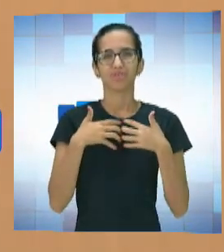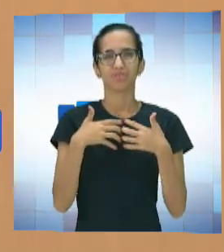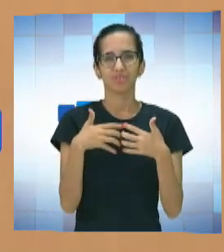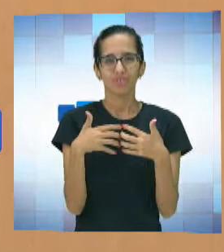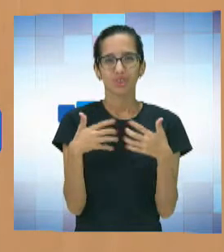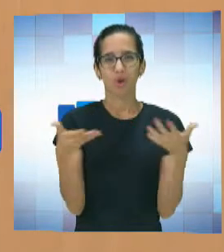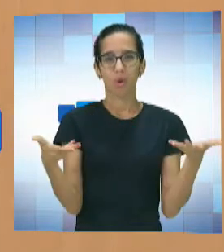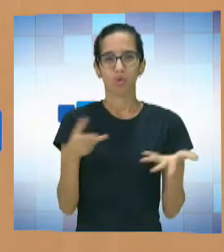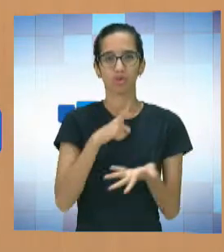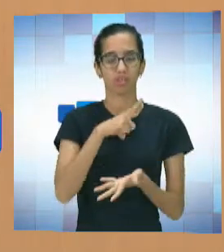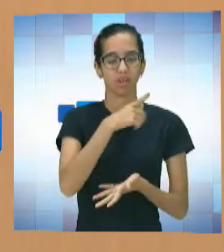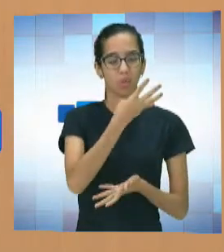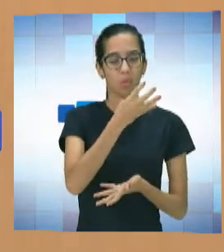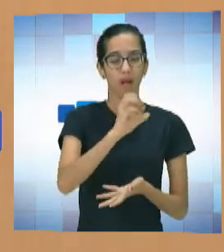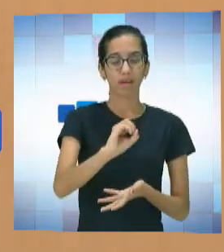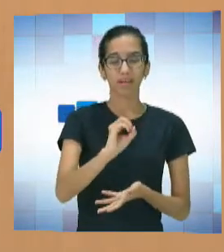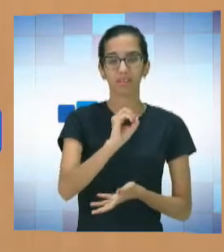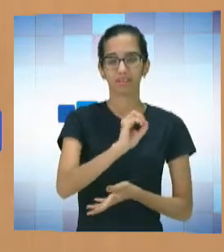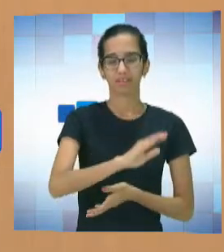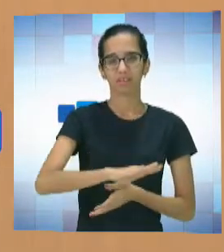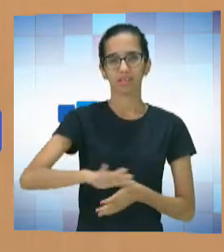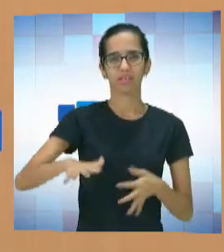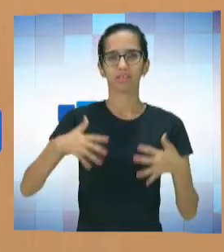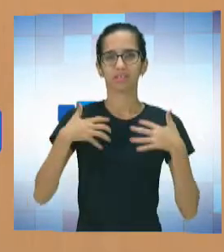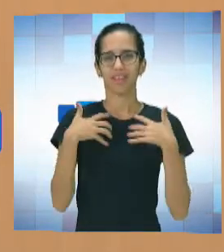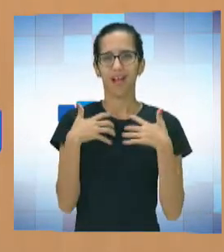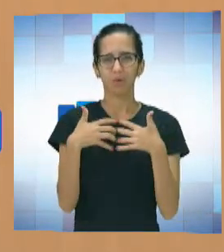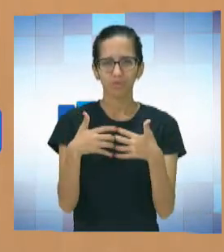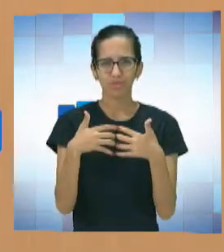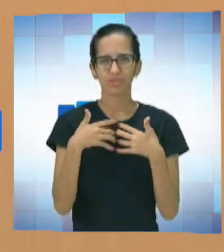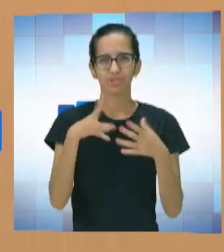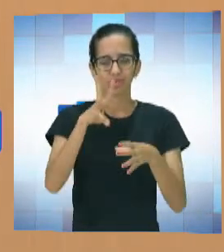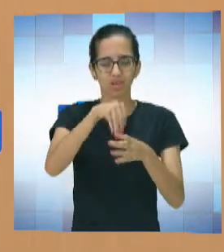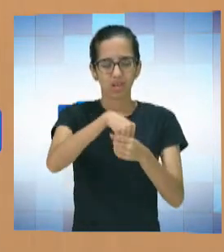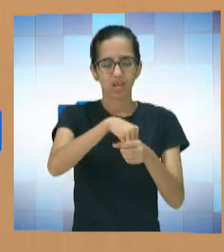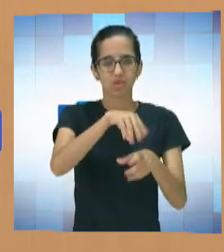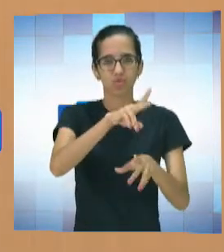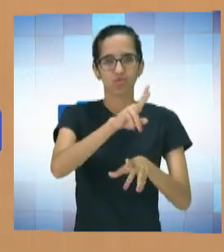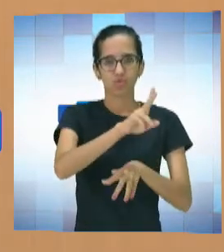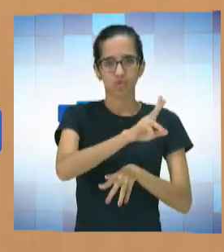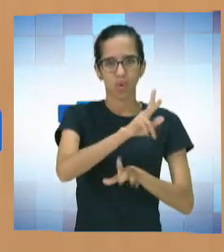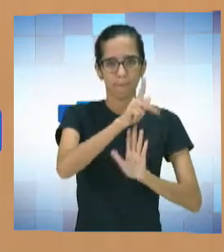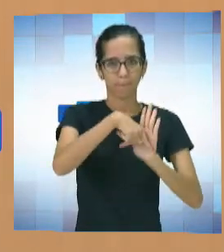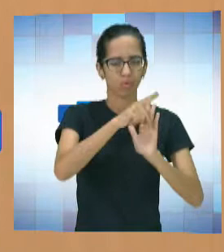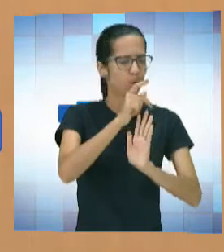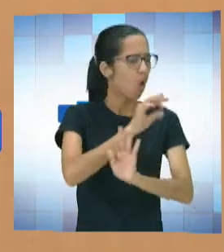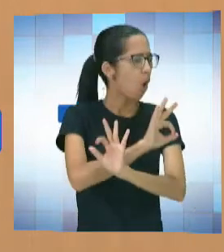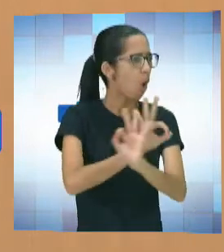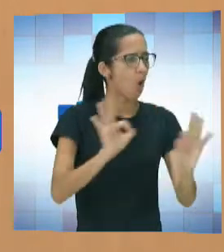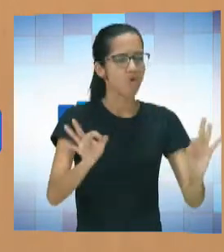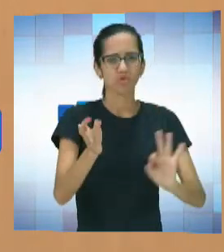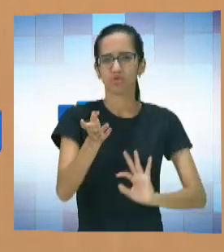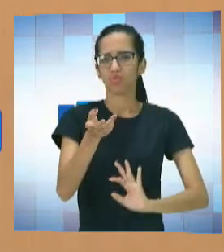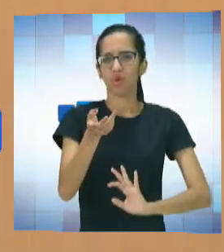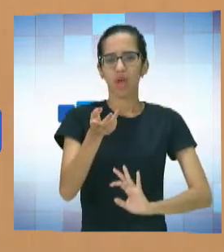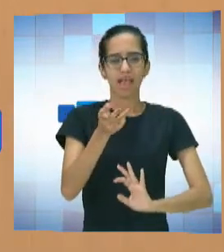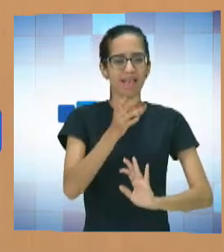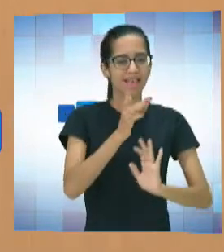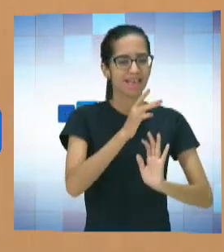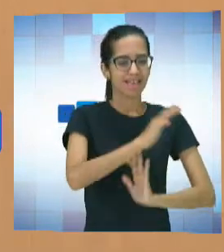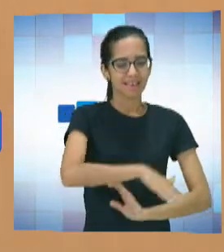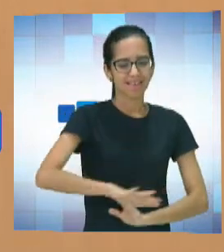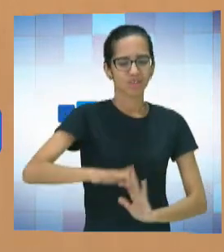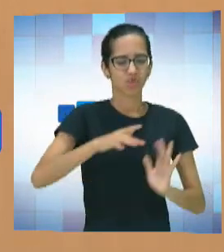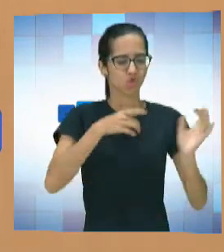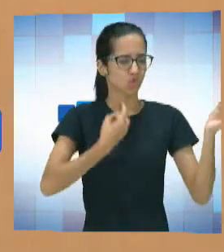autistas dentro do projeto, onde nós temos um resultado super positivo. Crianças que estão interagindo, crianças que estão tocando,